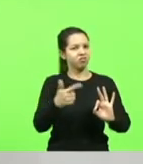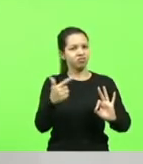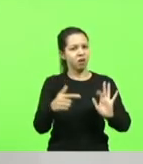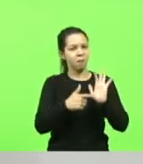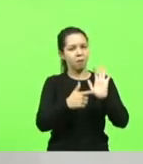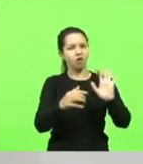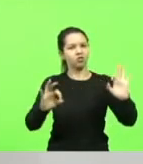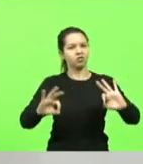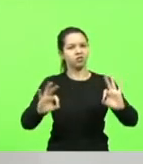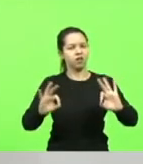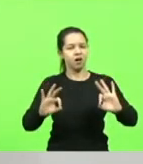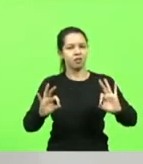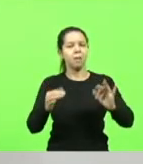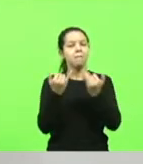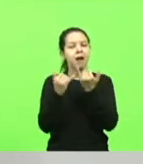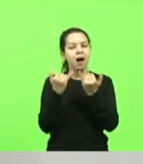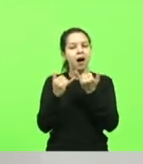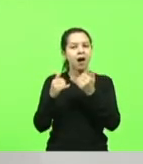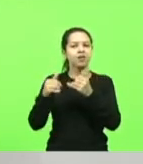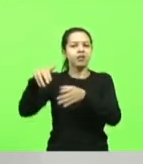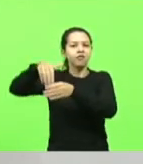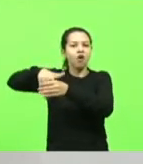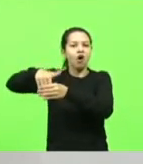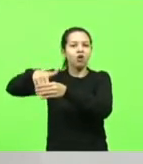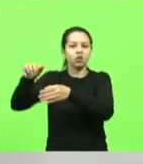aproxima a nossa urna eletrônica.